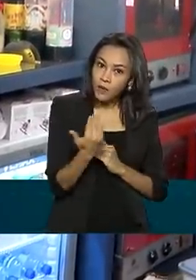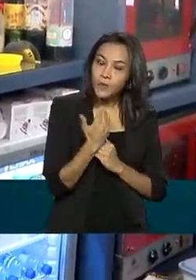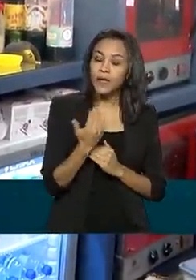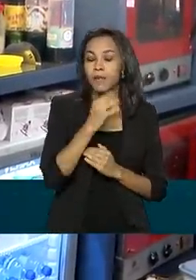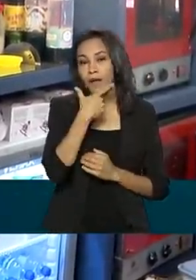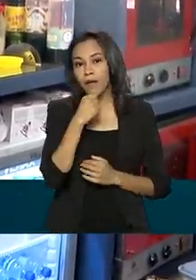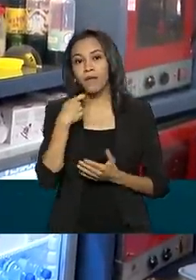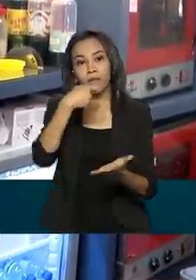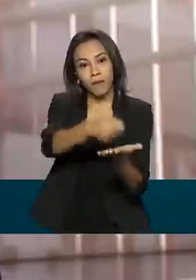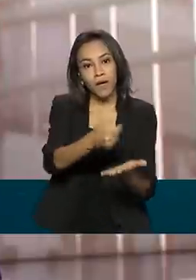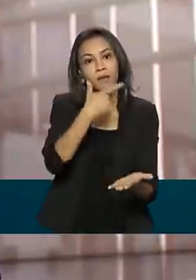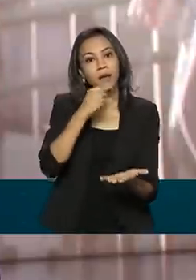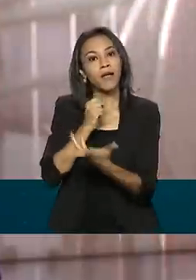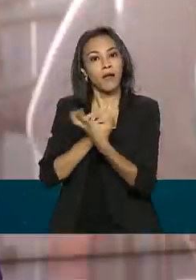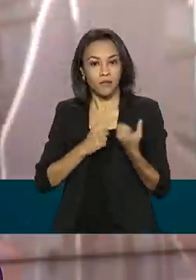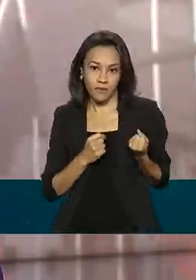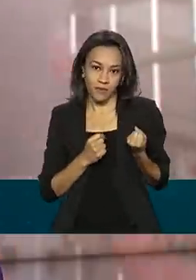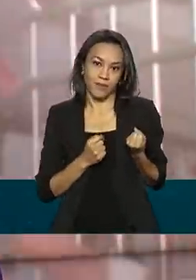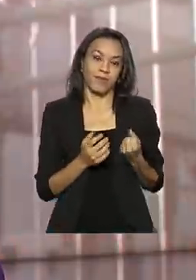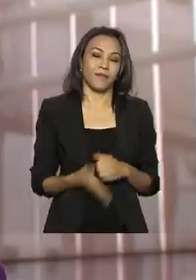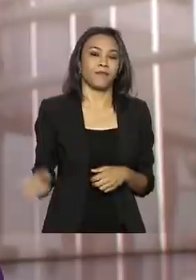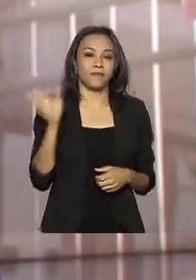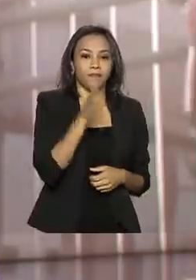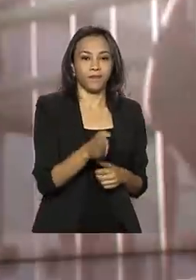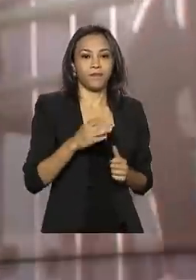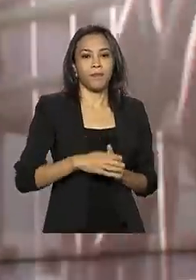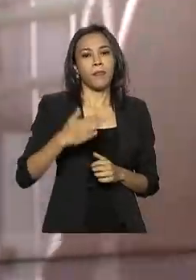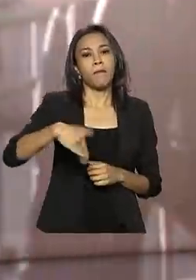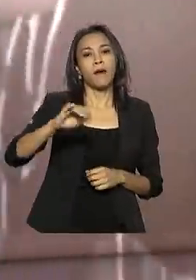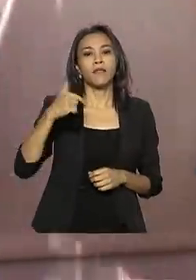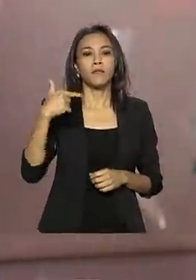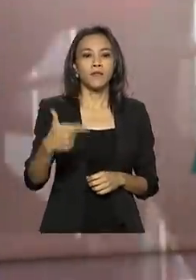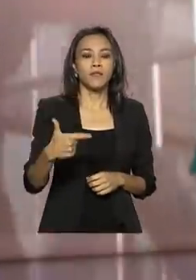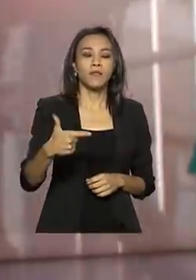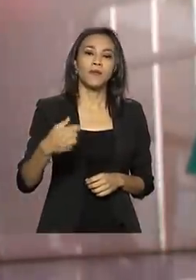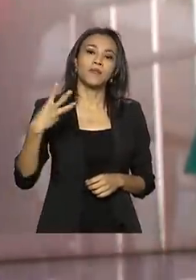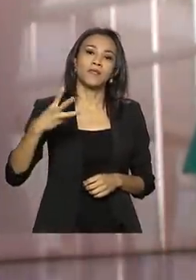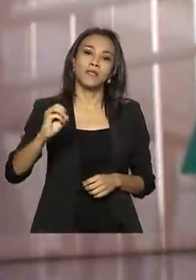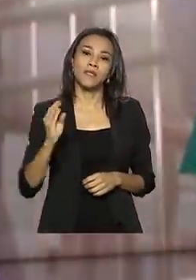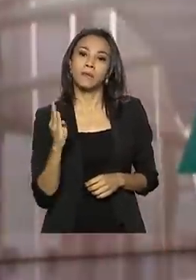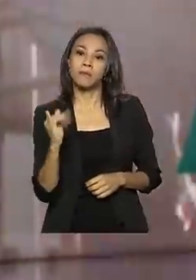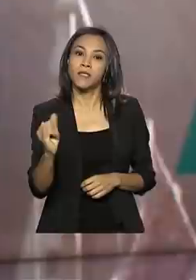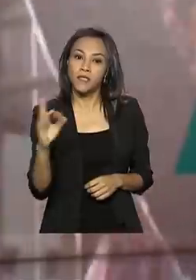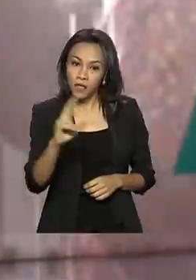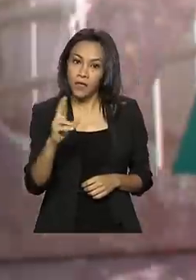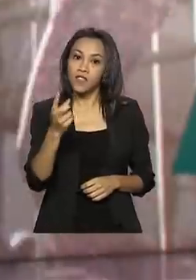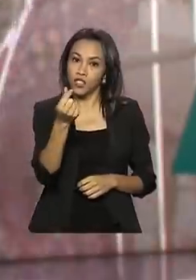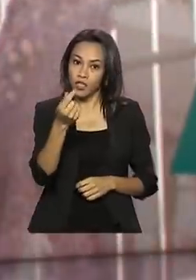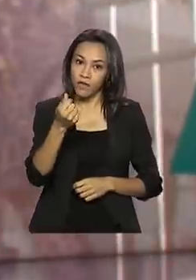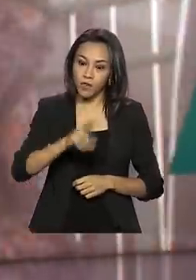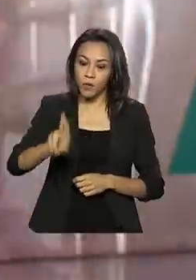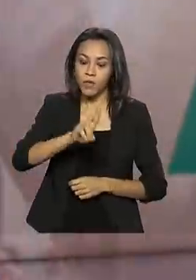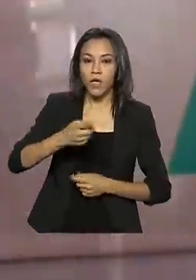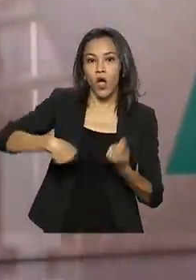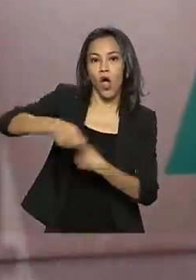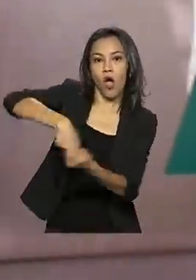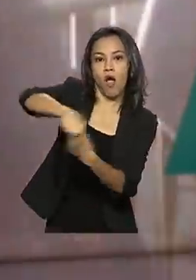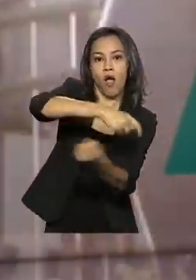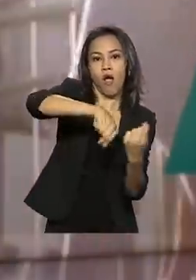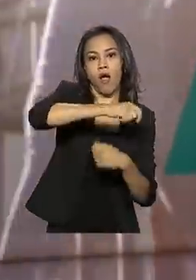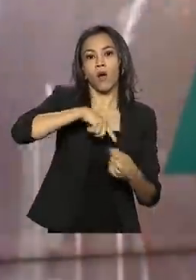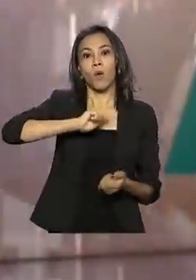quanto para quem recebe. E mais de 230 bilhões de reais vão ser injetados na economia com o pagamento do